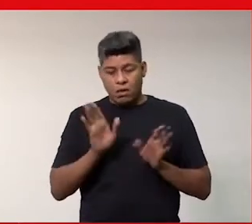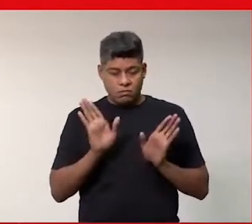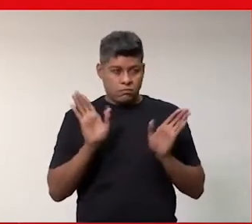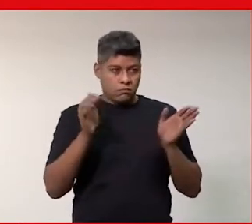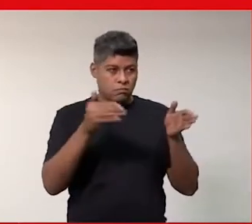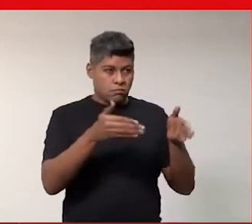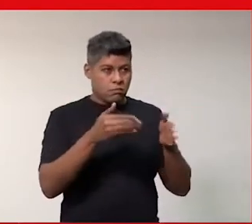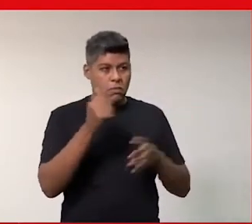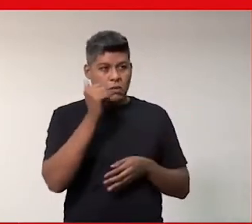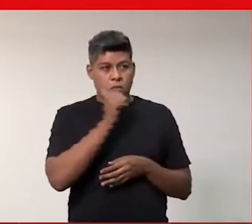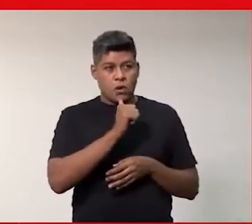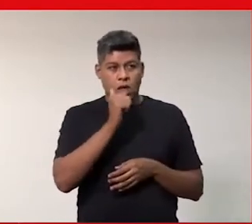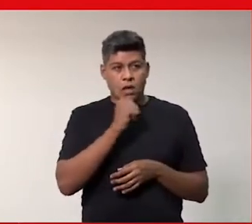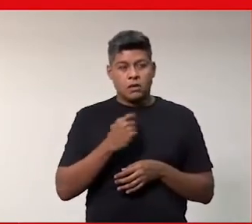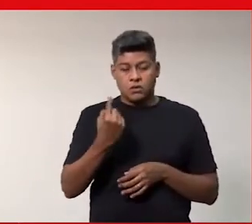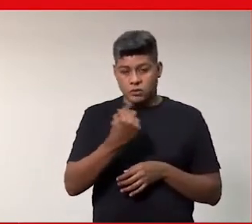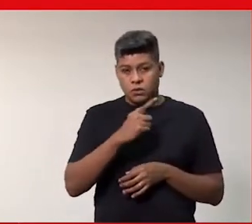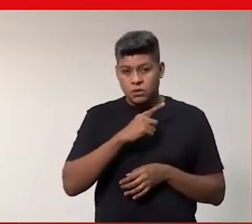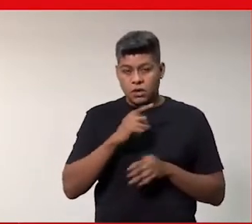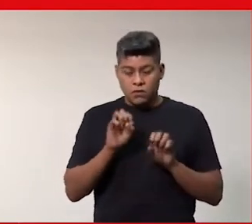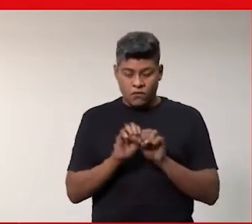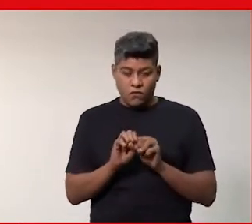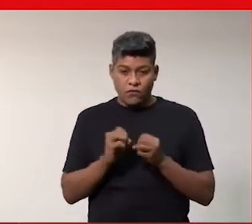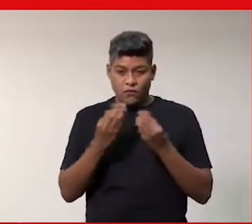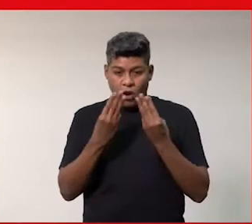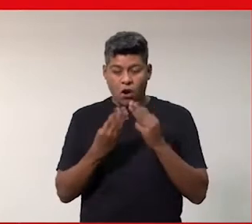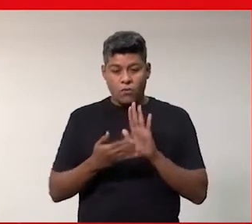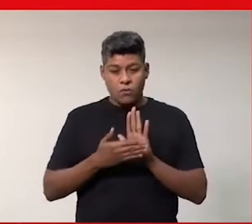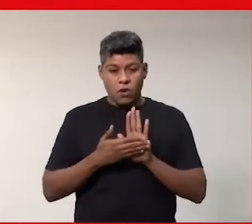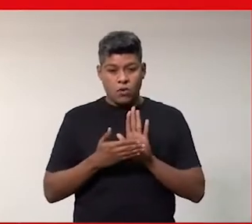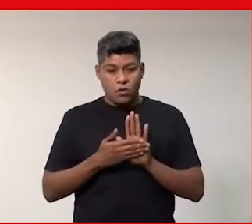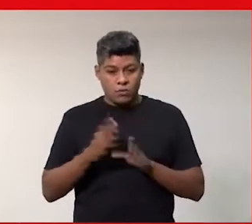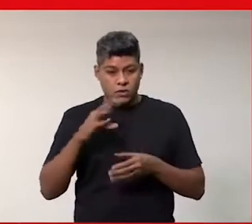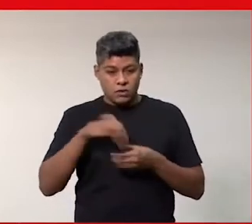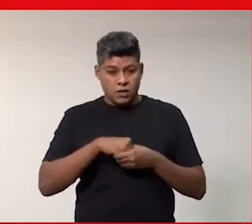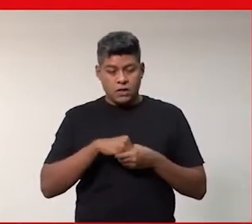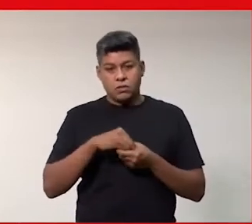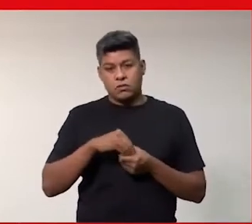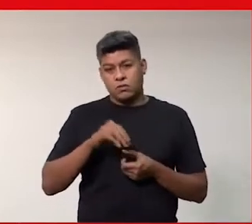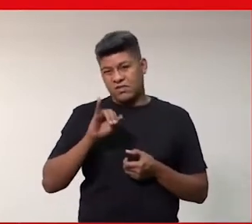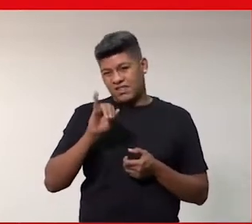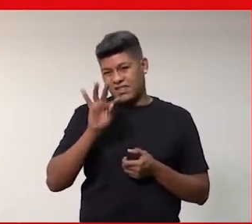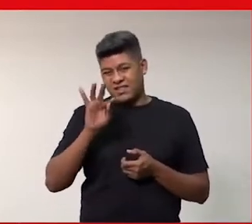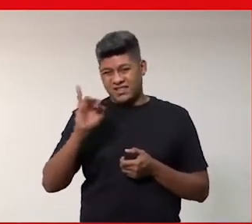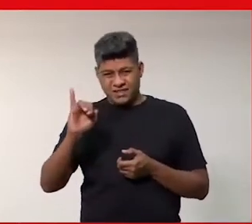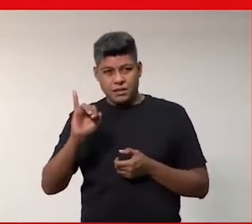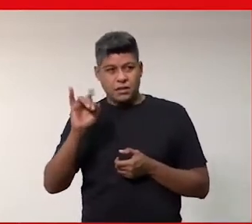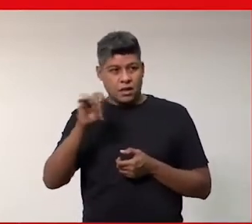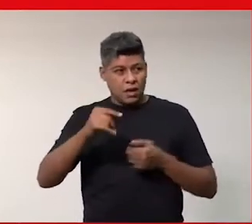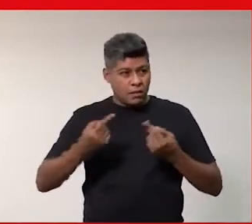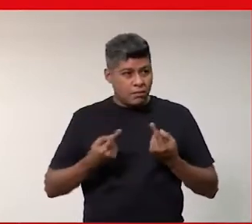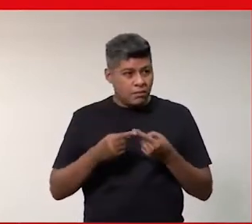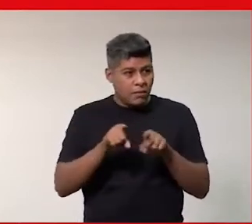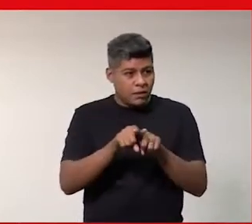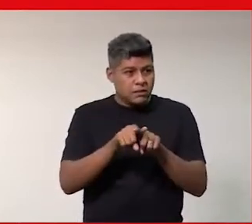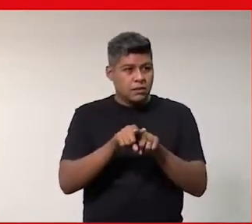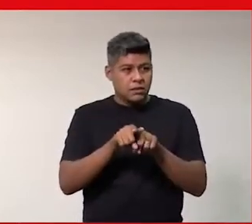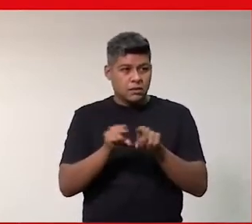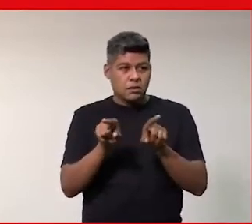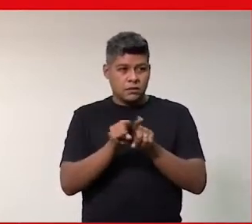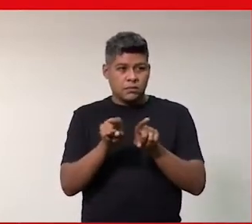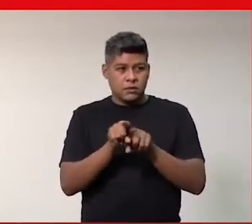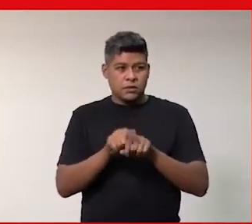mulheres e a gente também tem um fórum do programa lá dentro do IT. Então, uma parceria aí muito bacana.